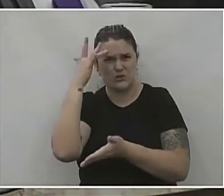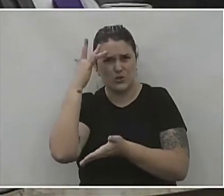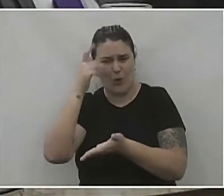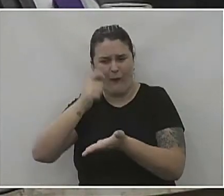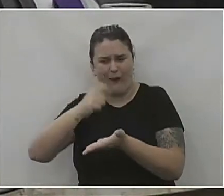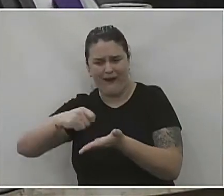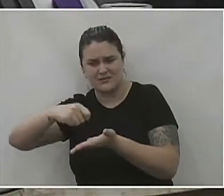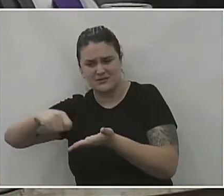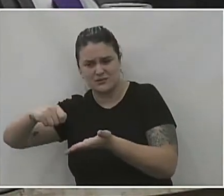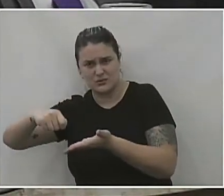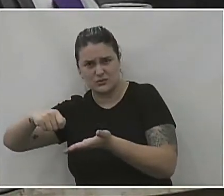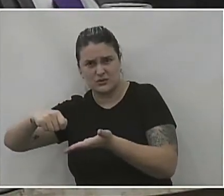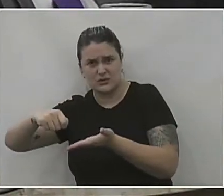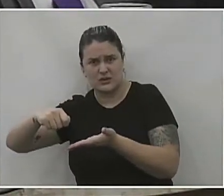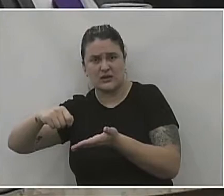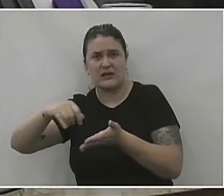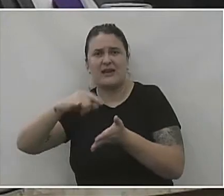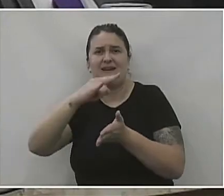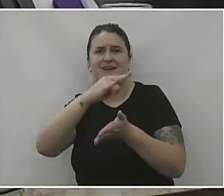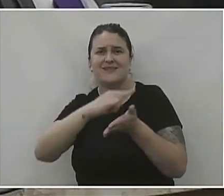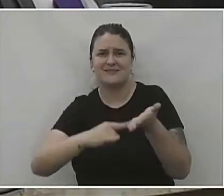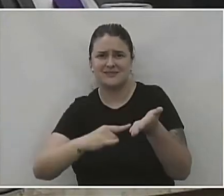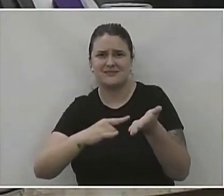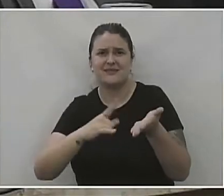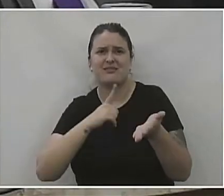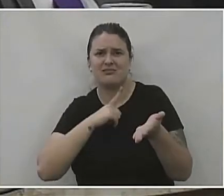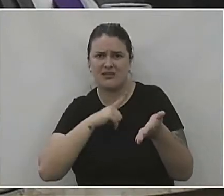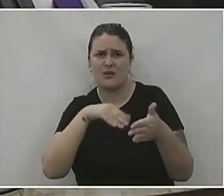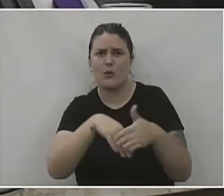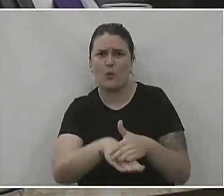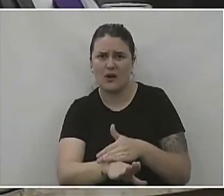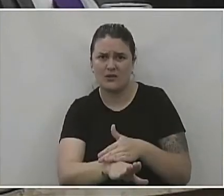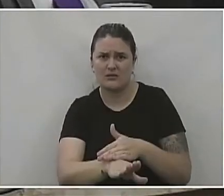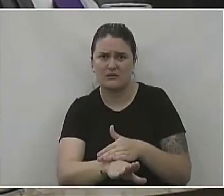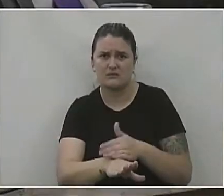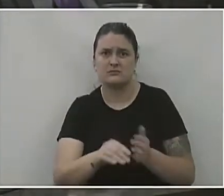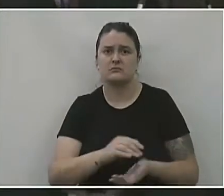como as receitas individualizadas de cada paciente estão arquivadas?